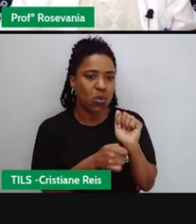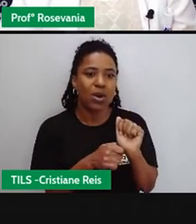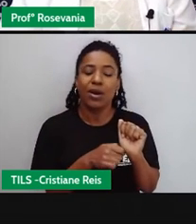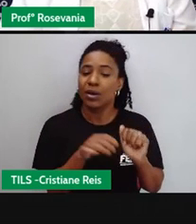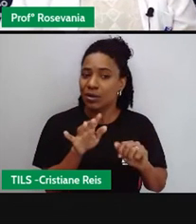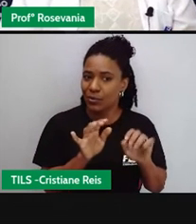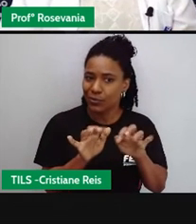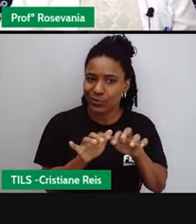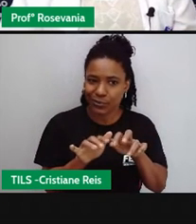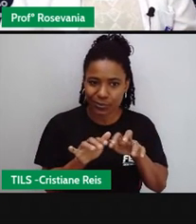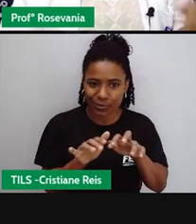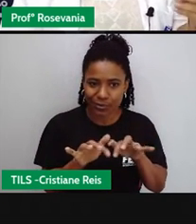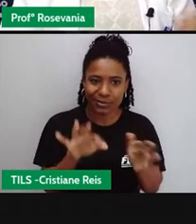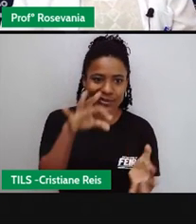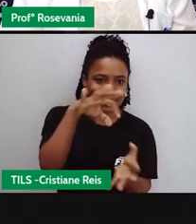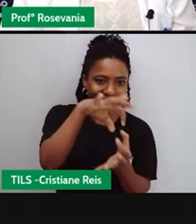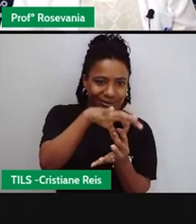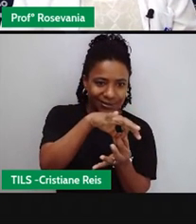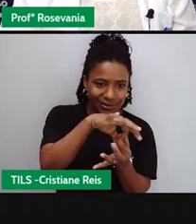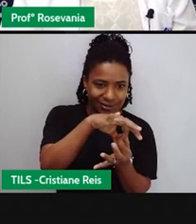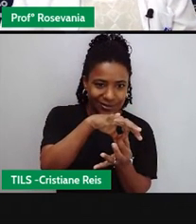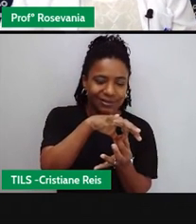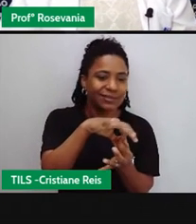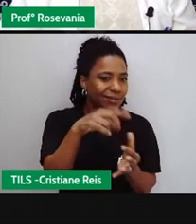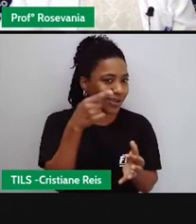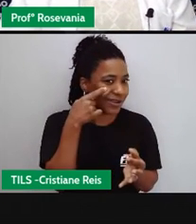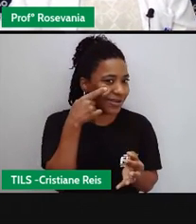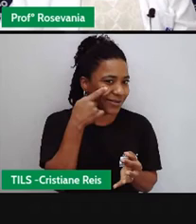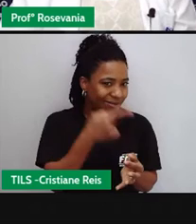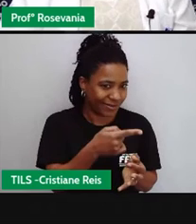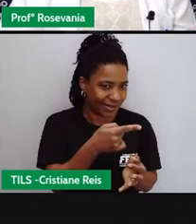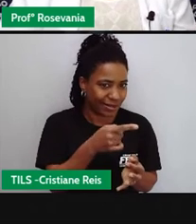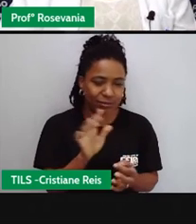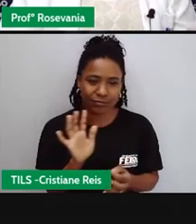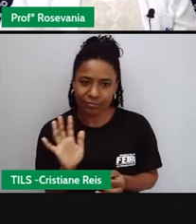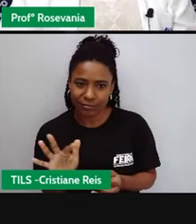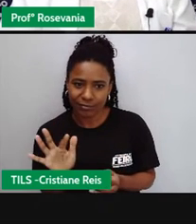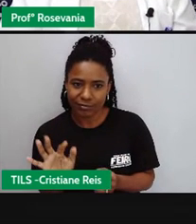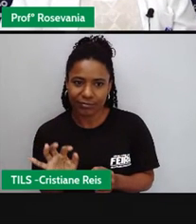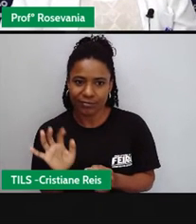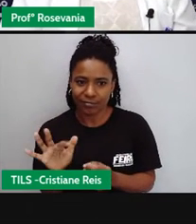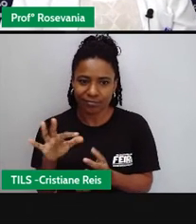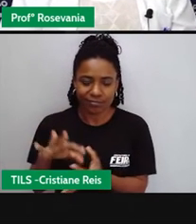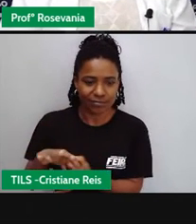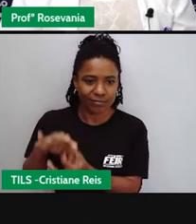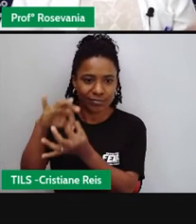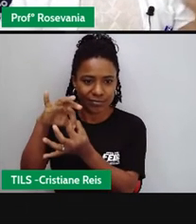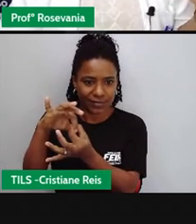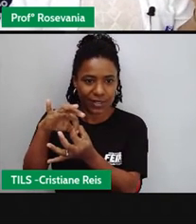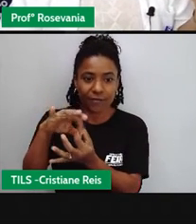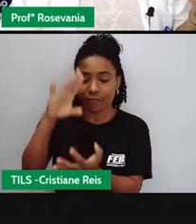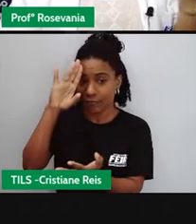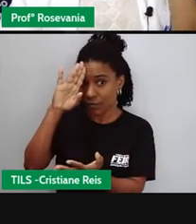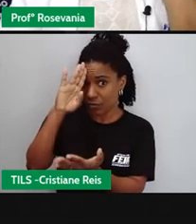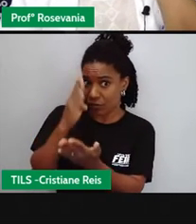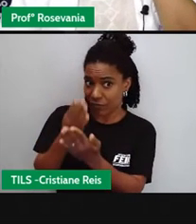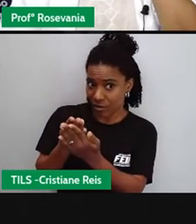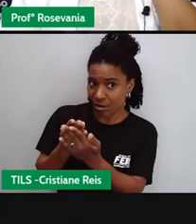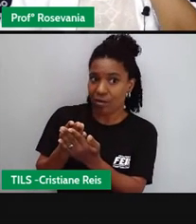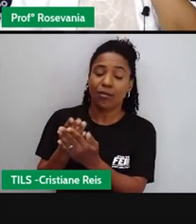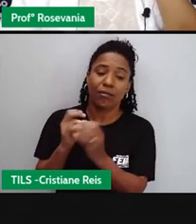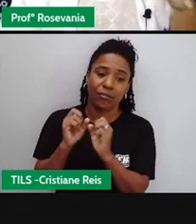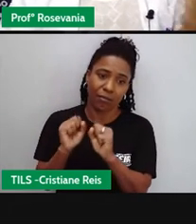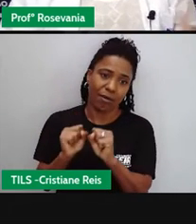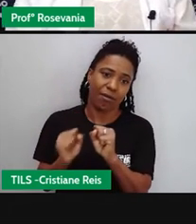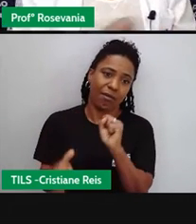tem o símbolozinho do cadeado, você clica em algum campozinho ali da tela, vem as informações daquilo, confira. antes de fazer,